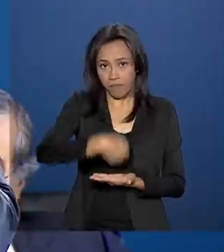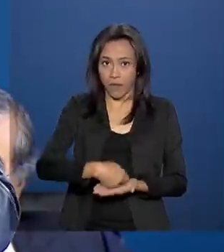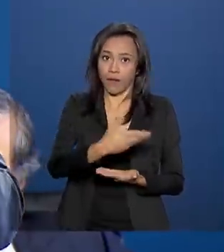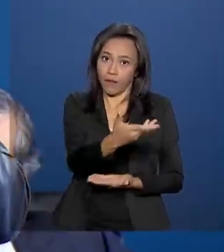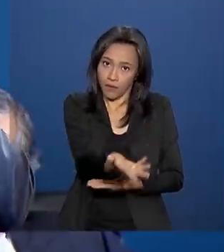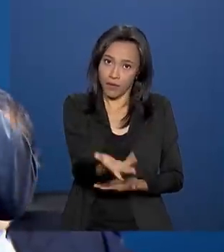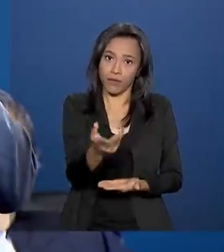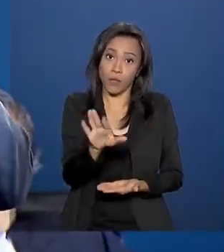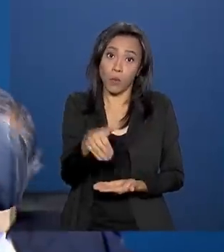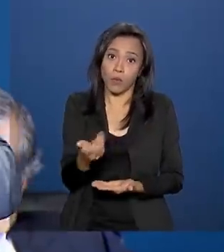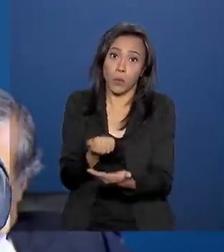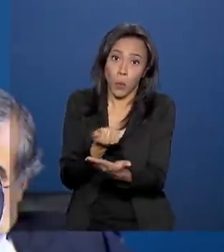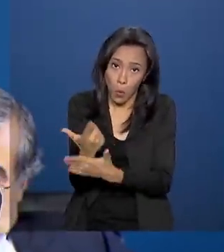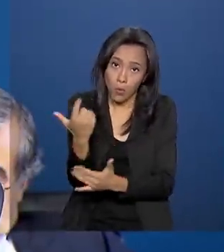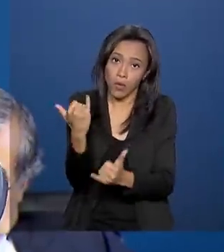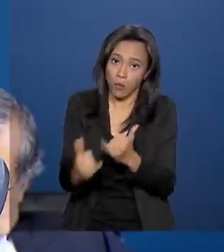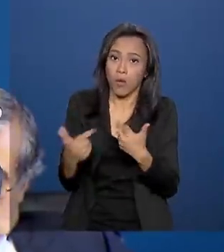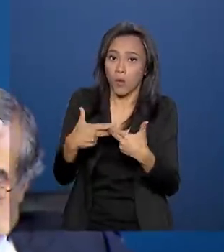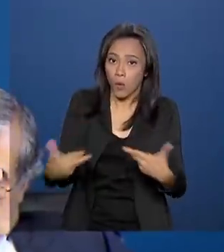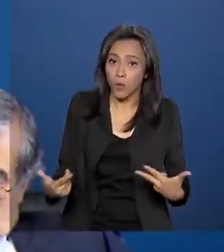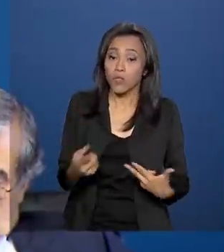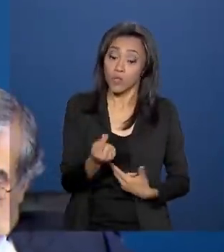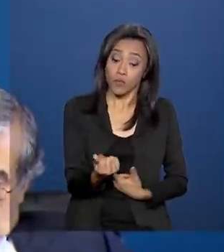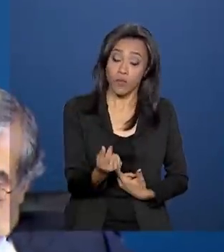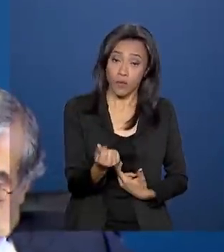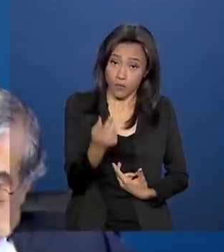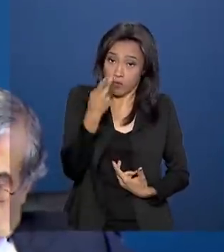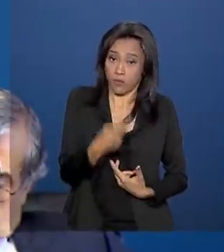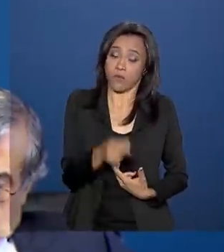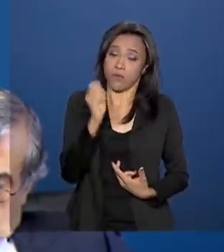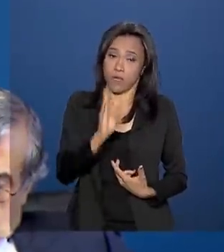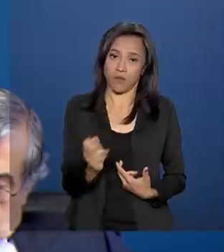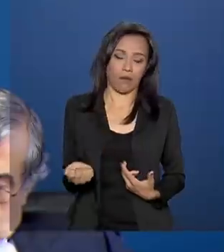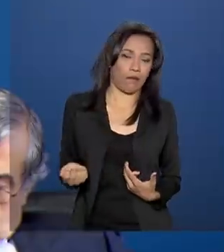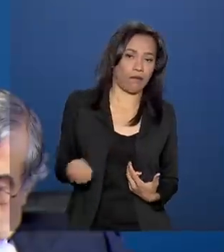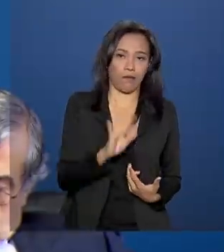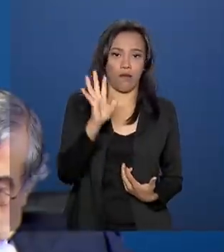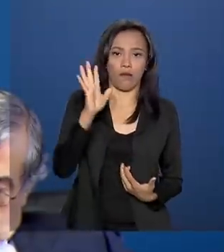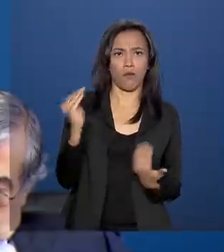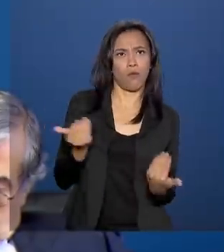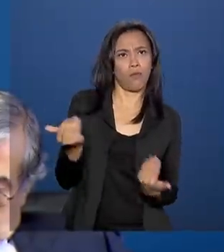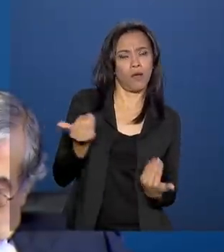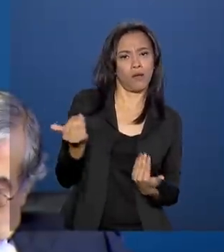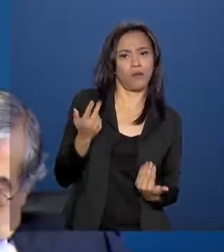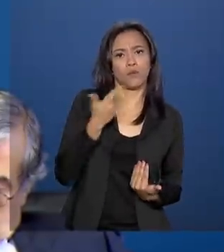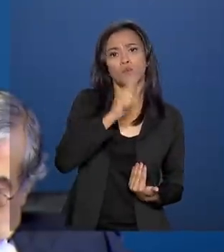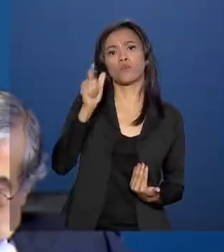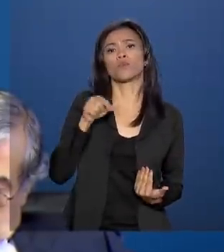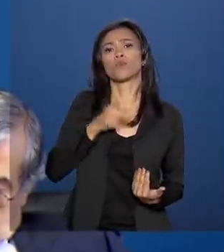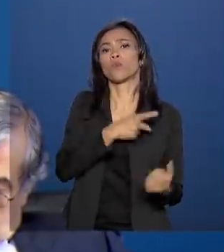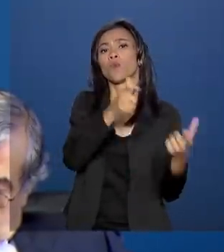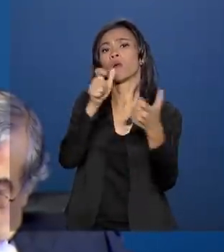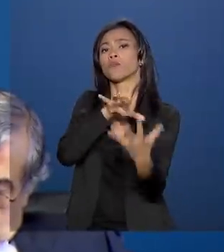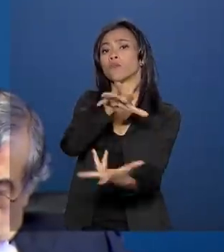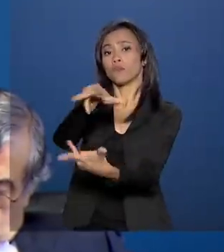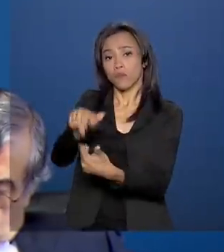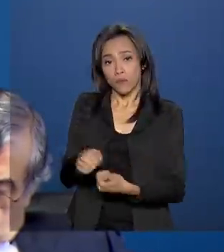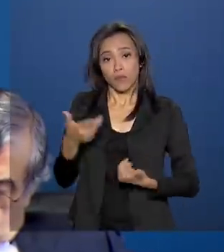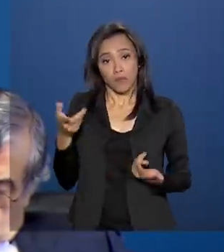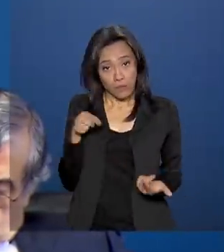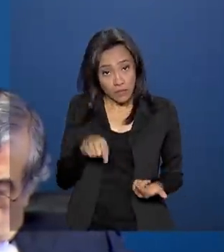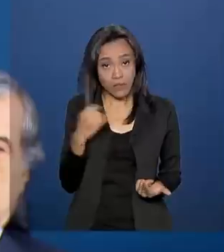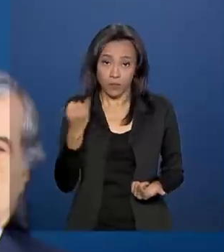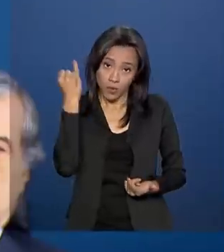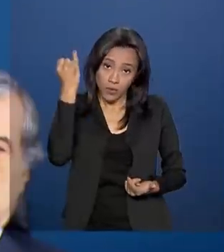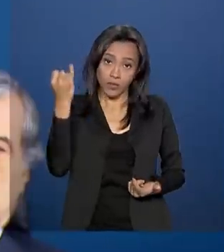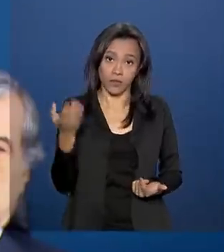uma mercadoria. Os preços aqui no Brasil costumam ser mais caros que no resto do mundo, então essa é uma agenda importante